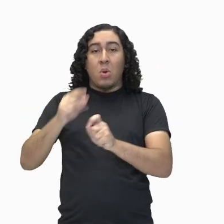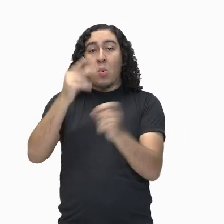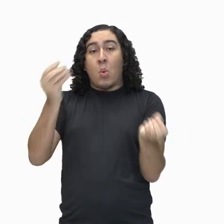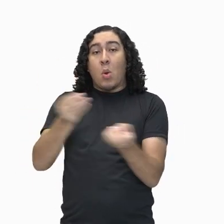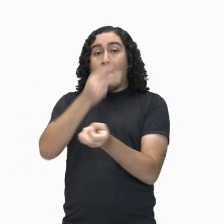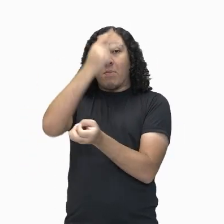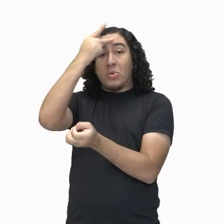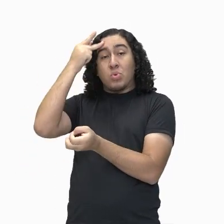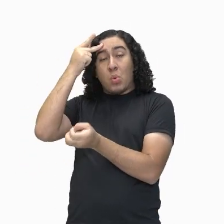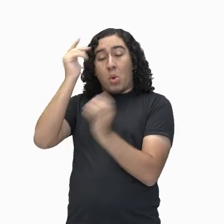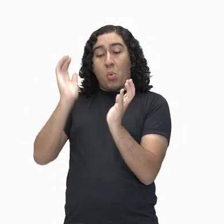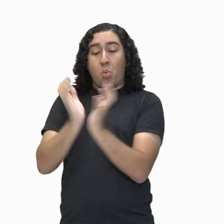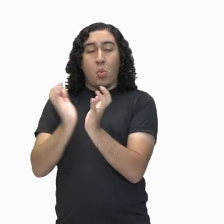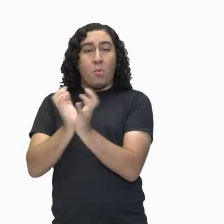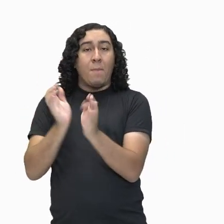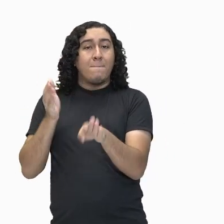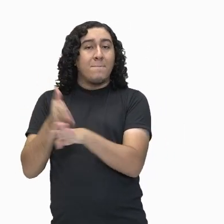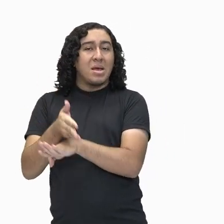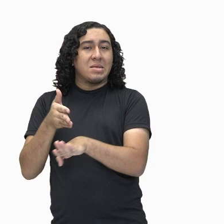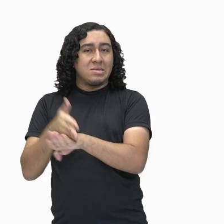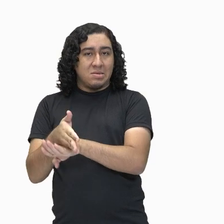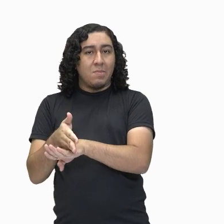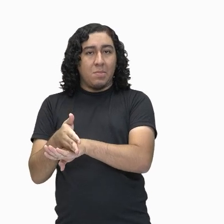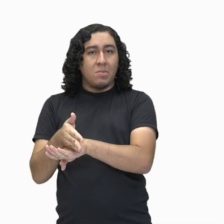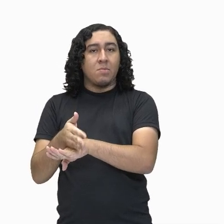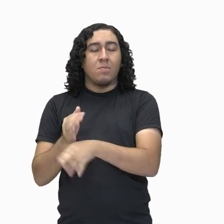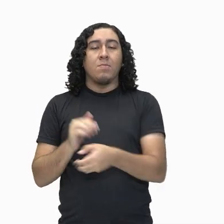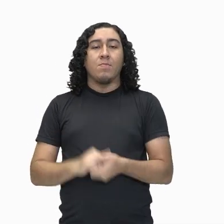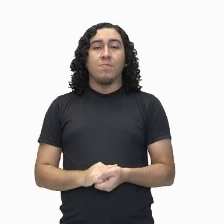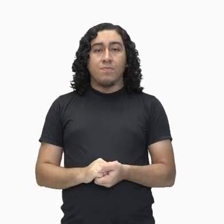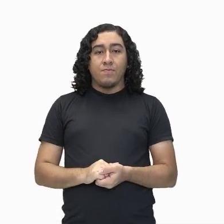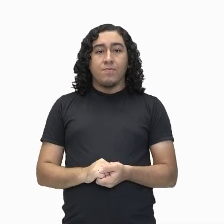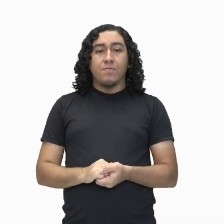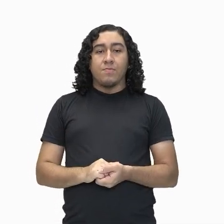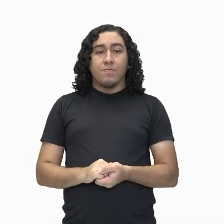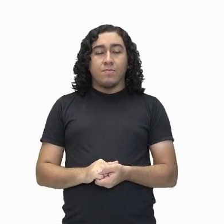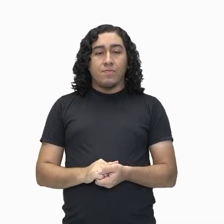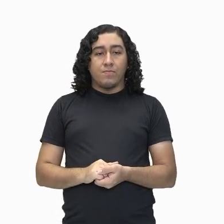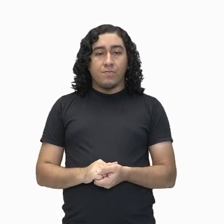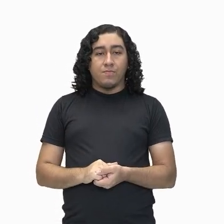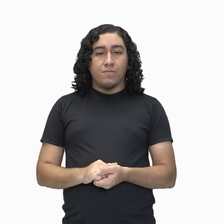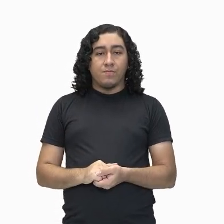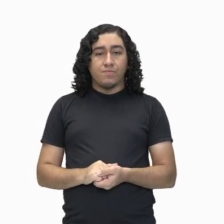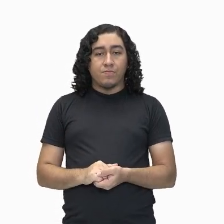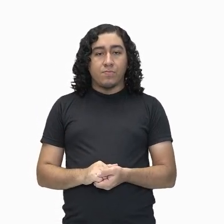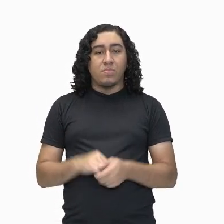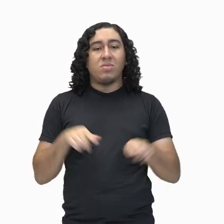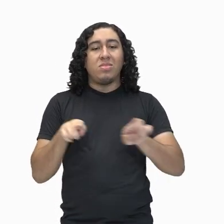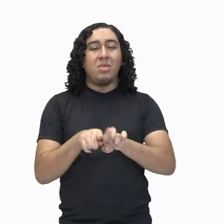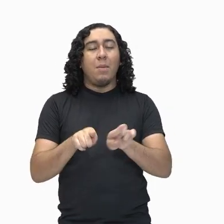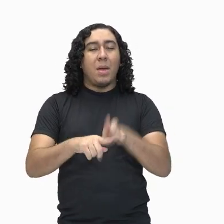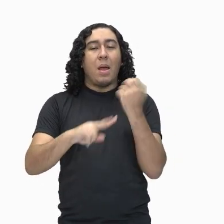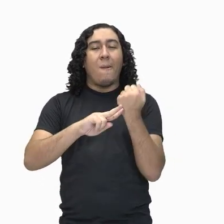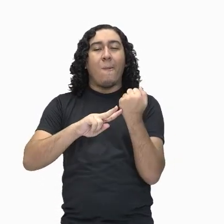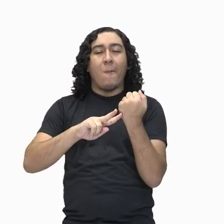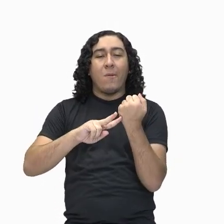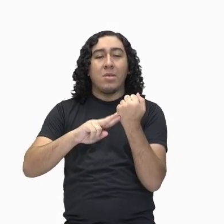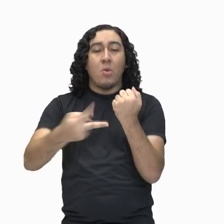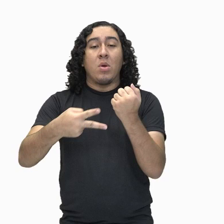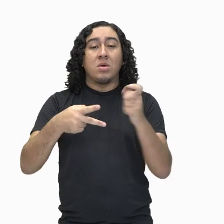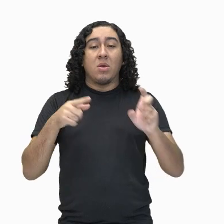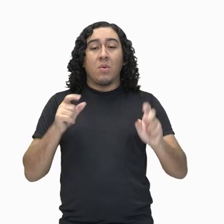a classe social de uma pessoa ou um grupo. E, consequentemente,